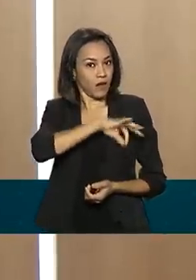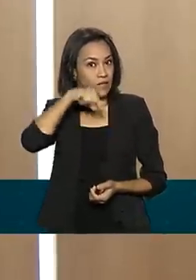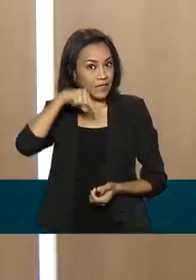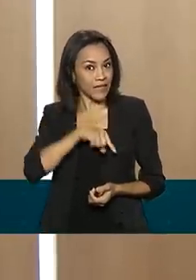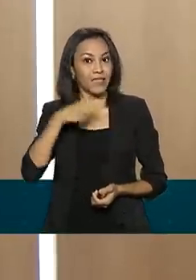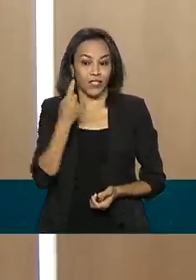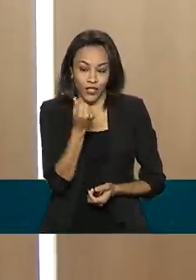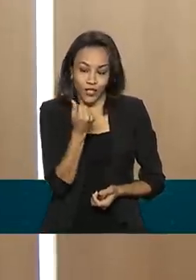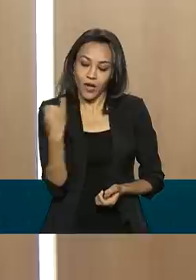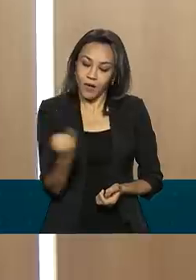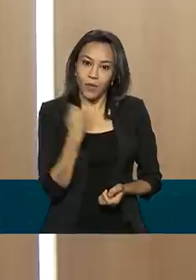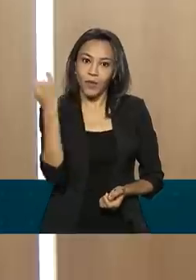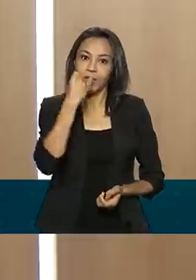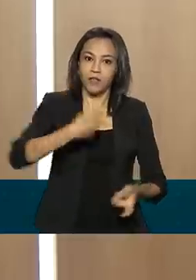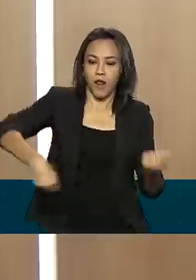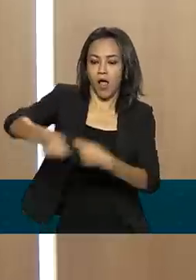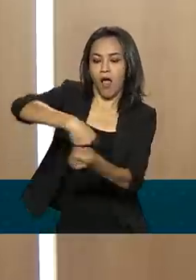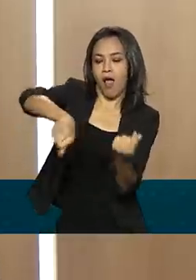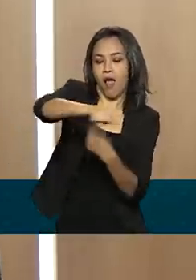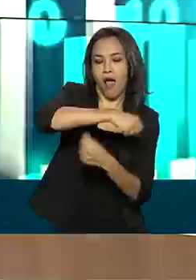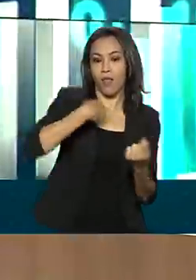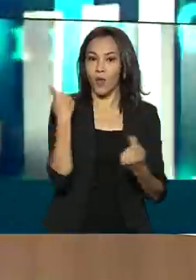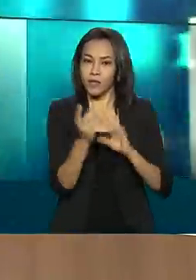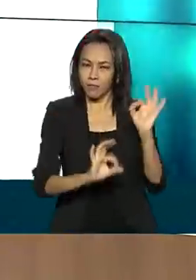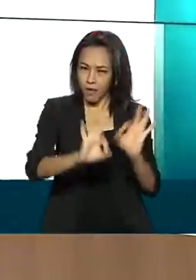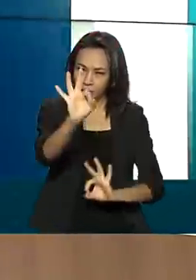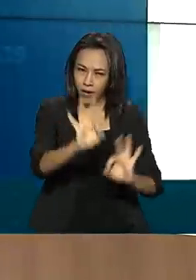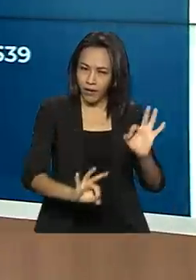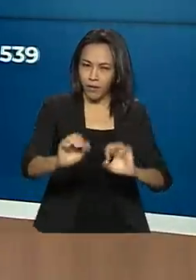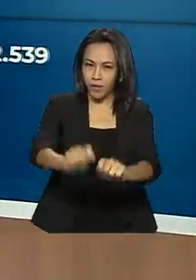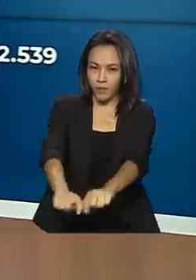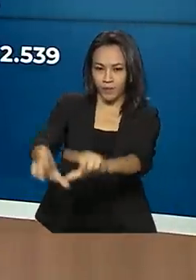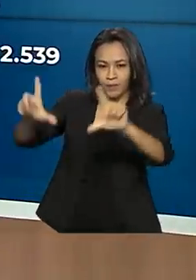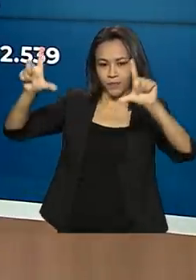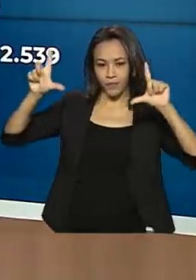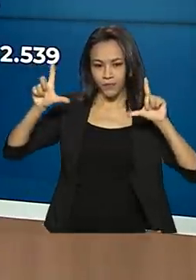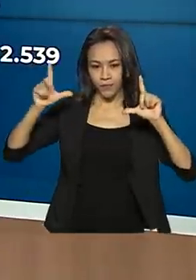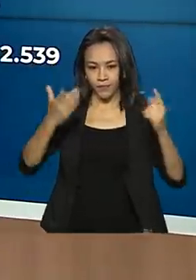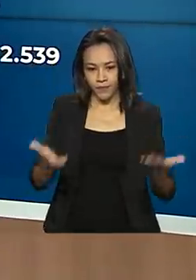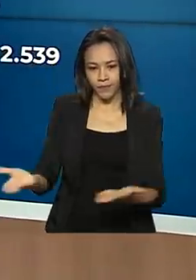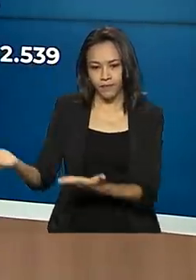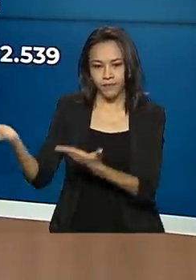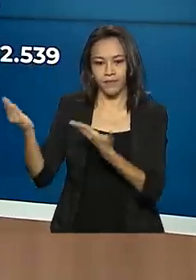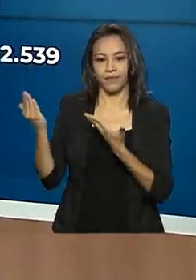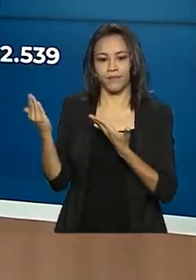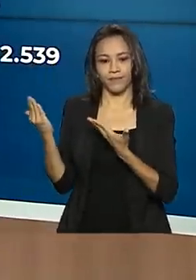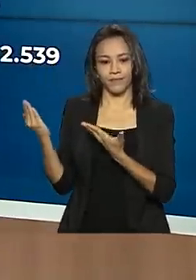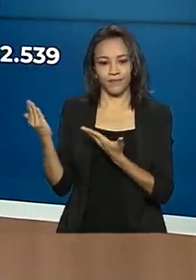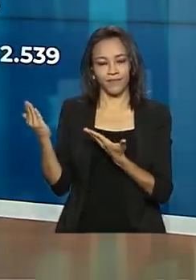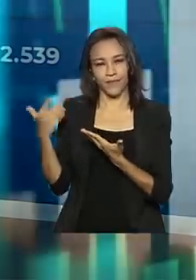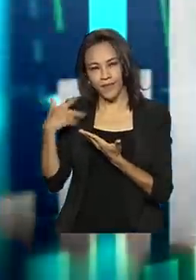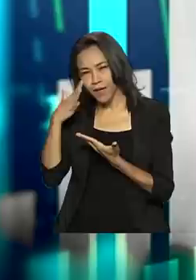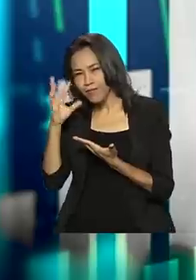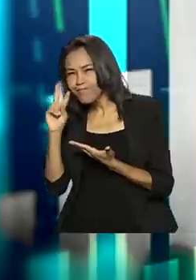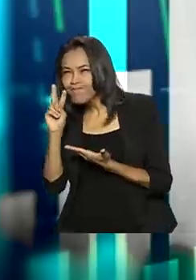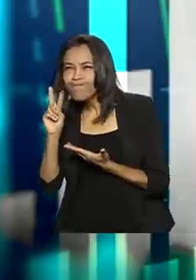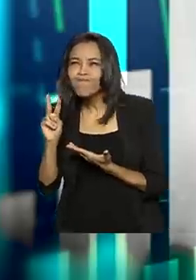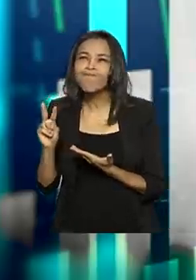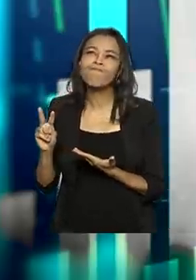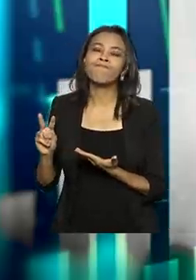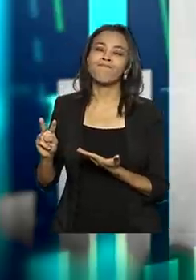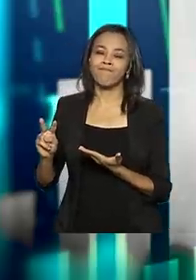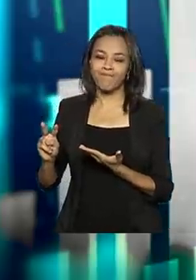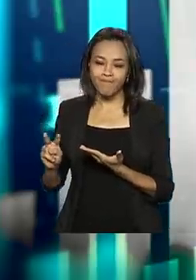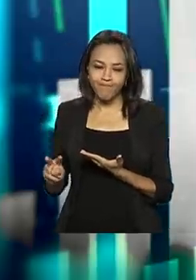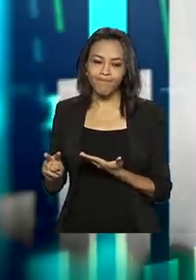a economia. Nós preparamos uma arte com a nossa equipe de produção e essa arte está aqui para você conferir. Então, vejam só,